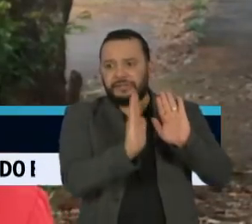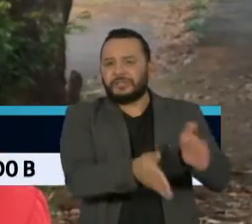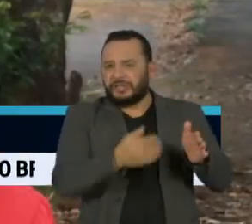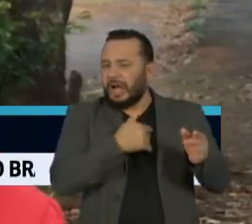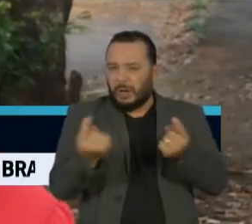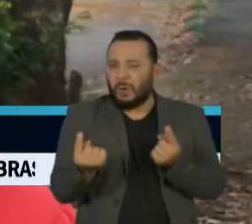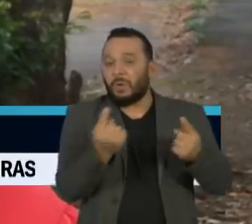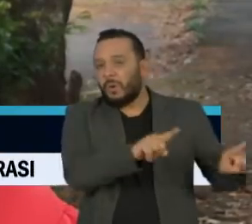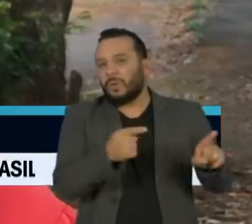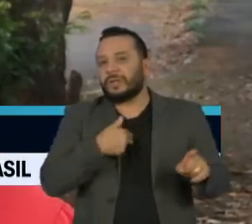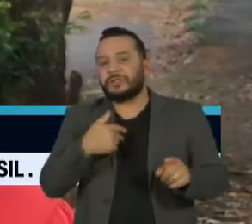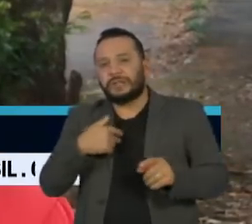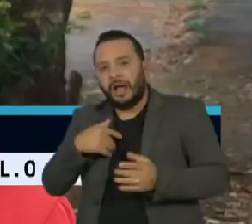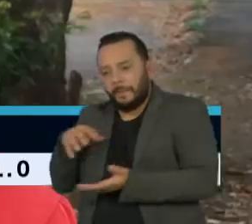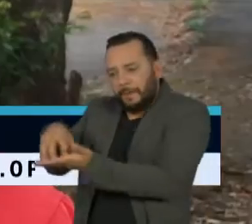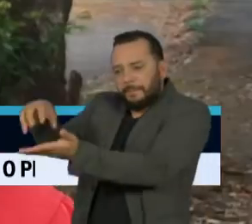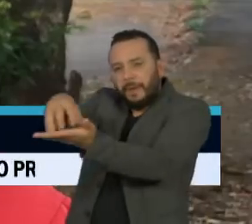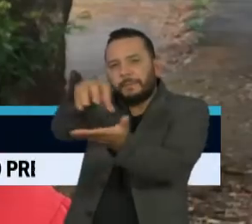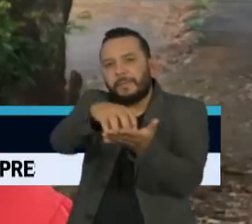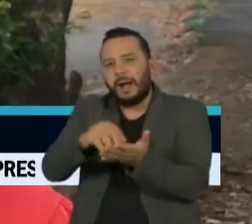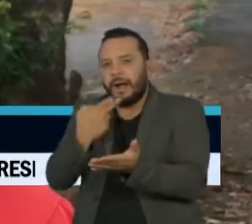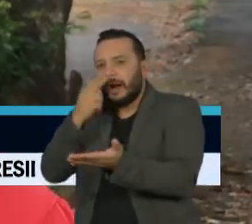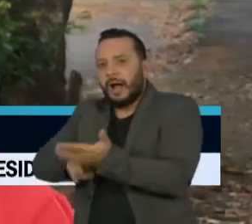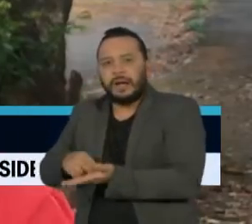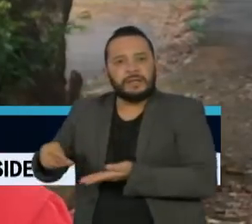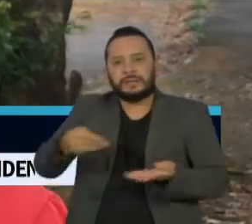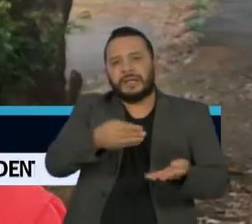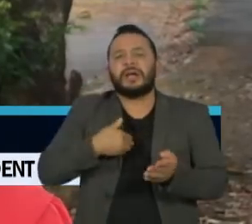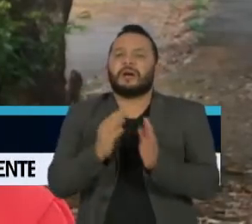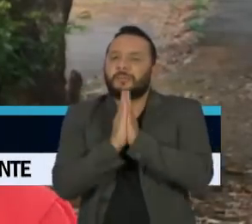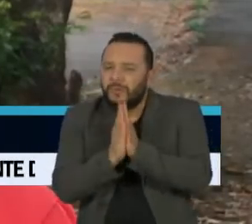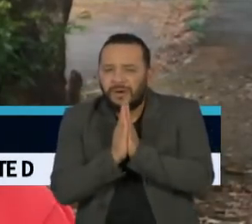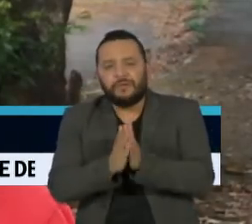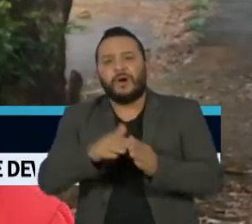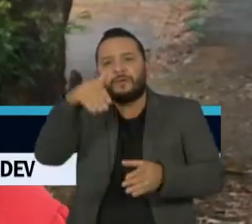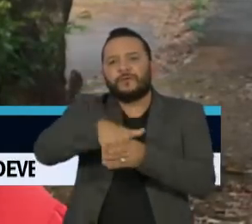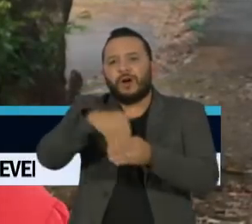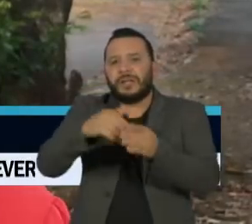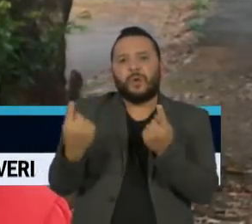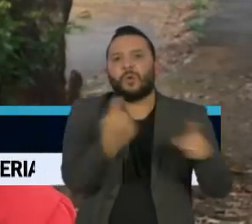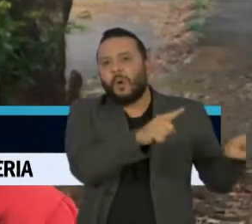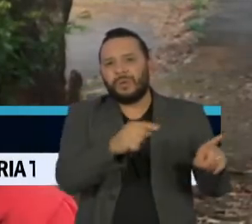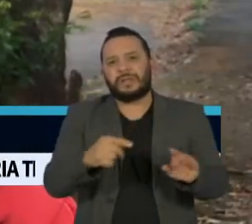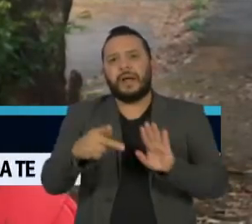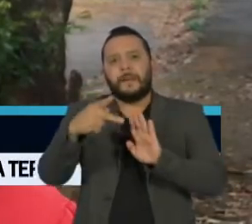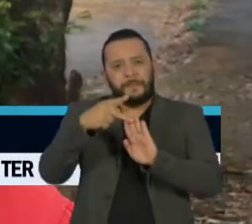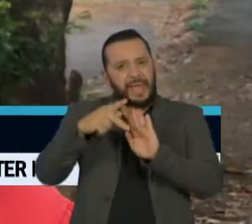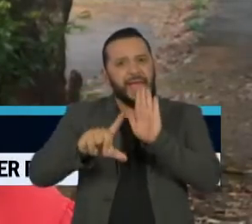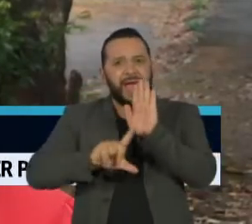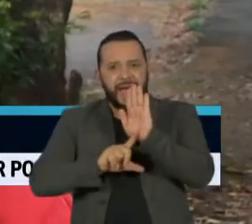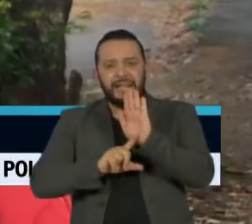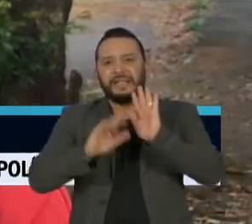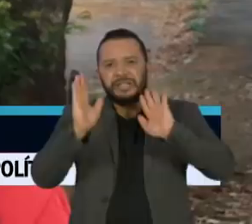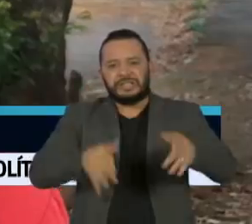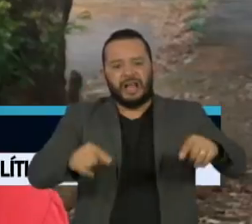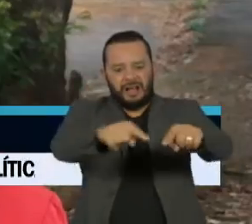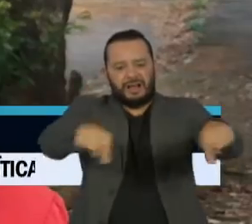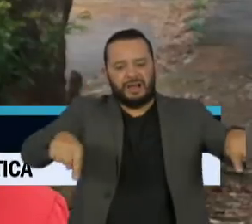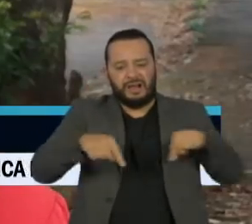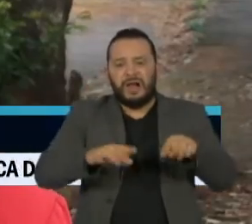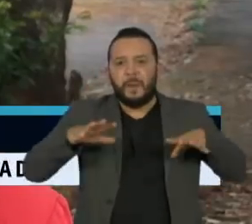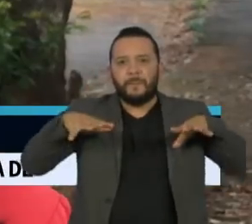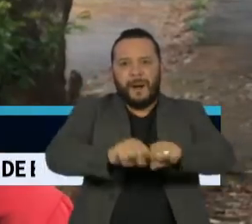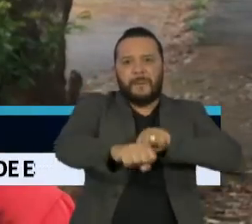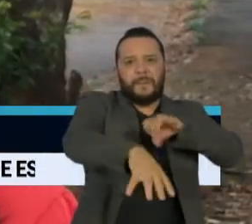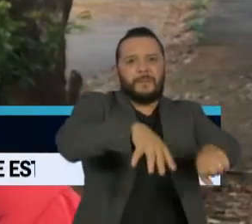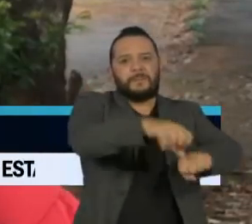deputados e senadores votem contra o chamado PL da grilagem. As empresas afirmam que pode haver boicote